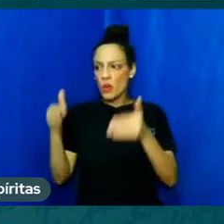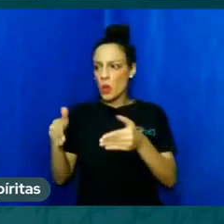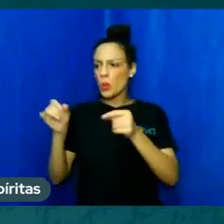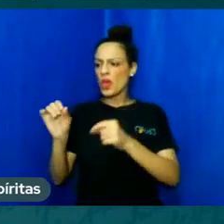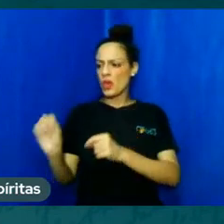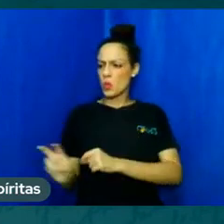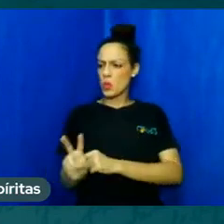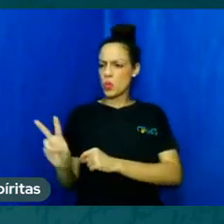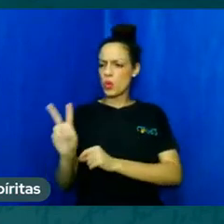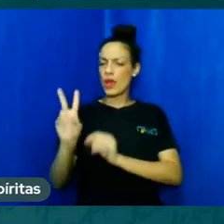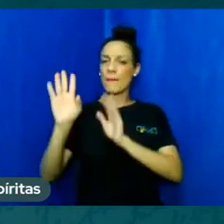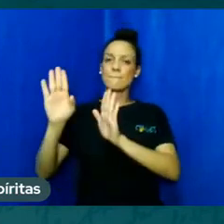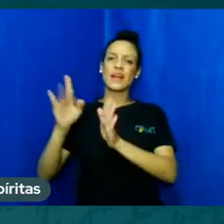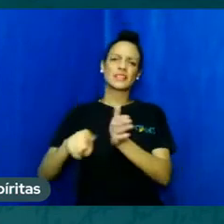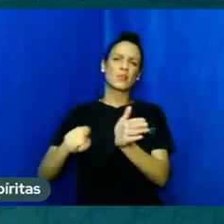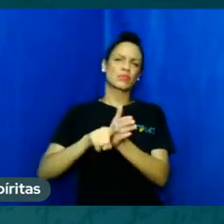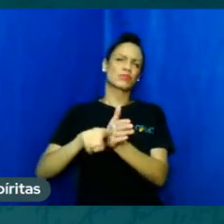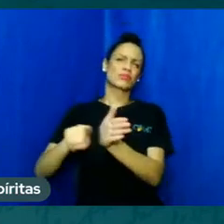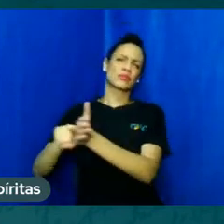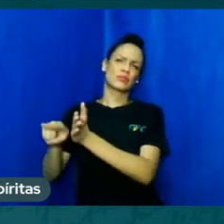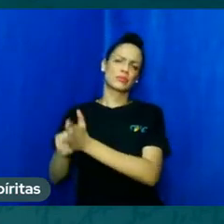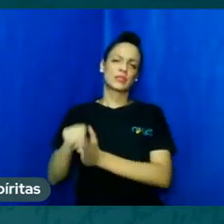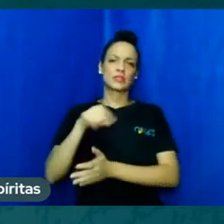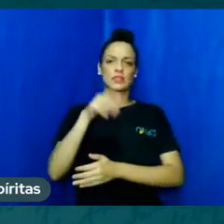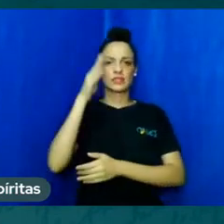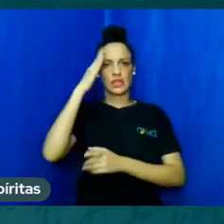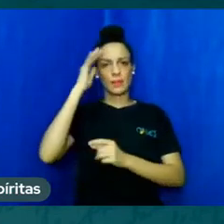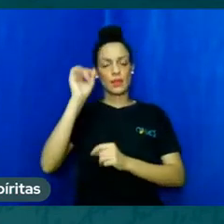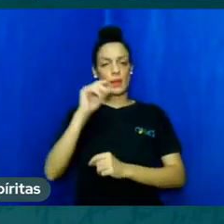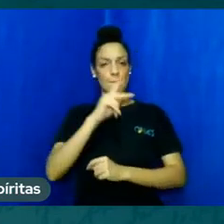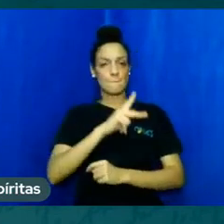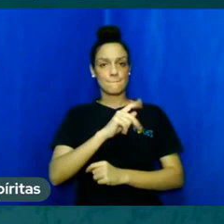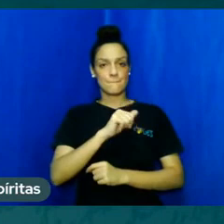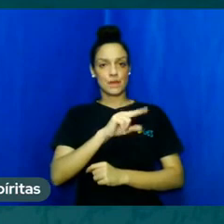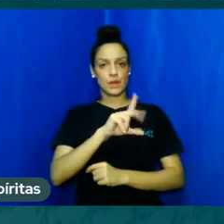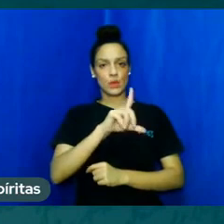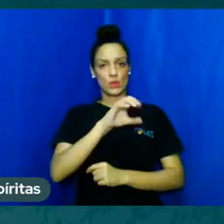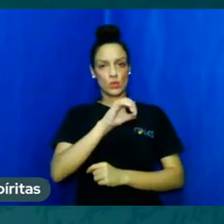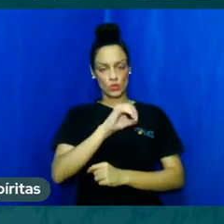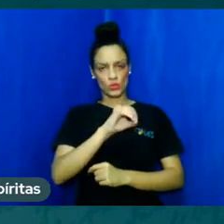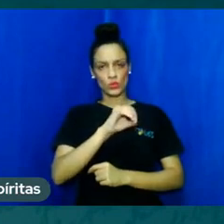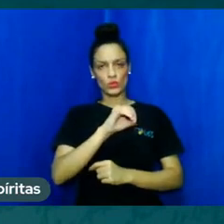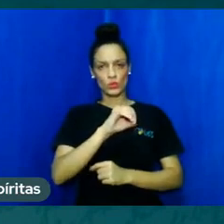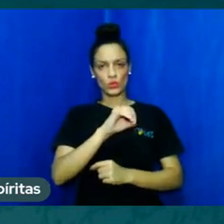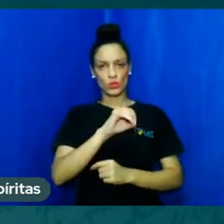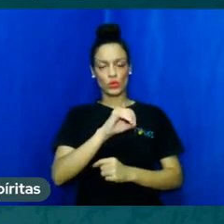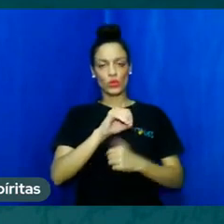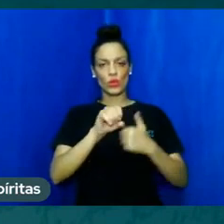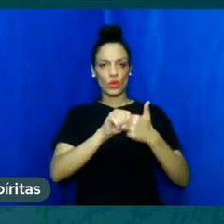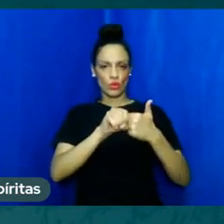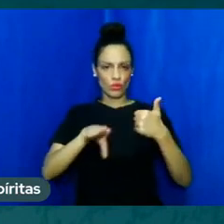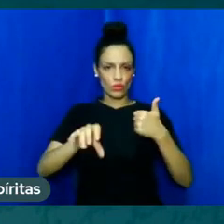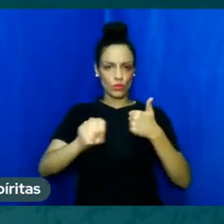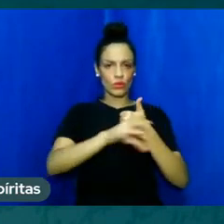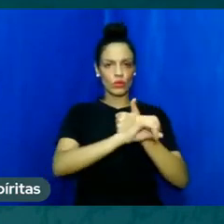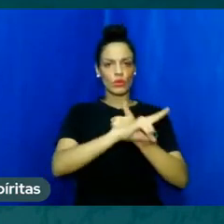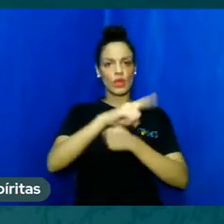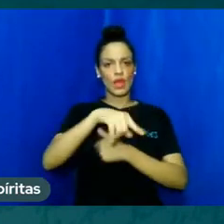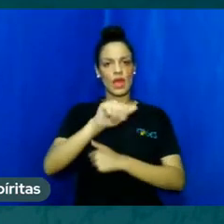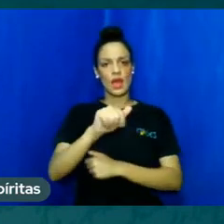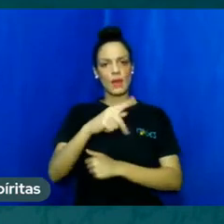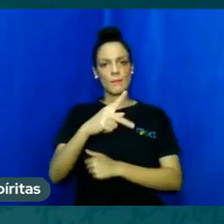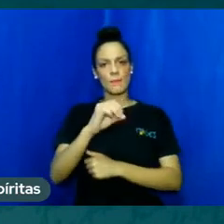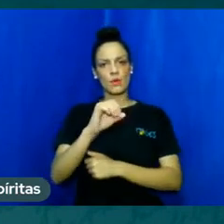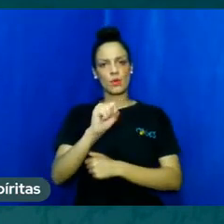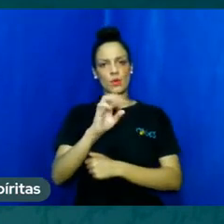em espírito lá no capítulo 15 do evangelho segundo o espiritismo nos mostra o que é uma virtude negativa